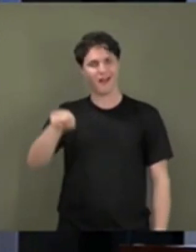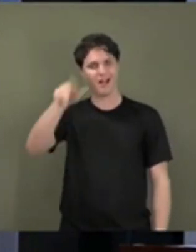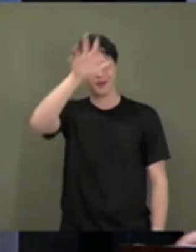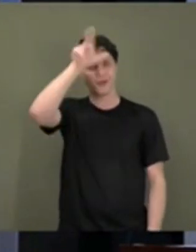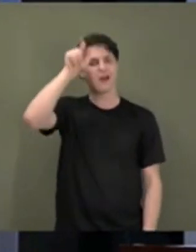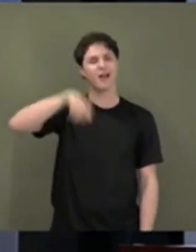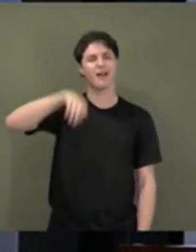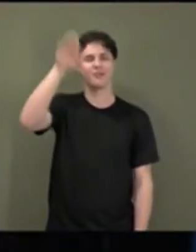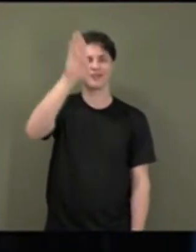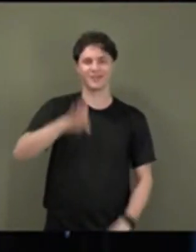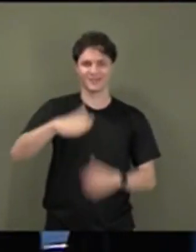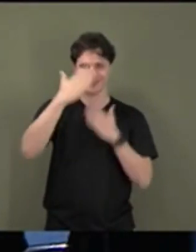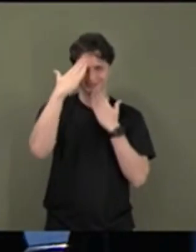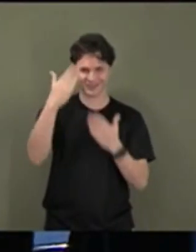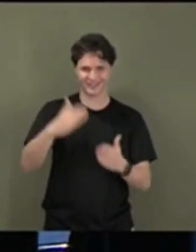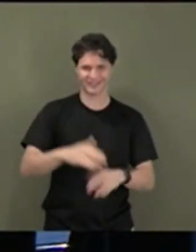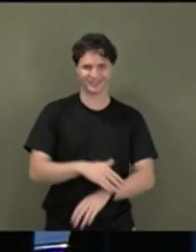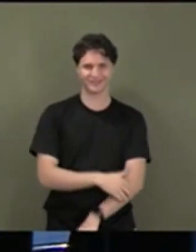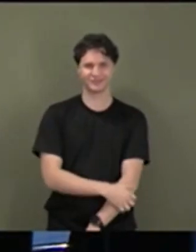Brasil. Muito obrigado.